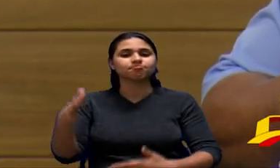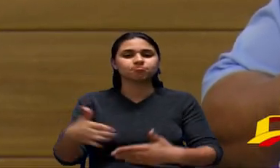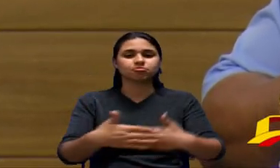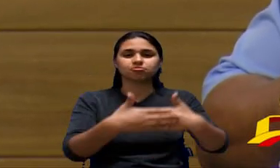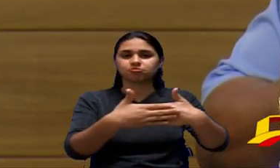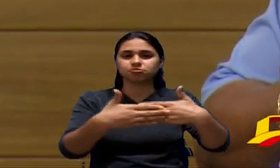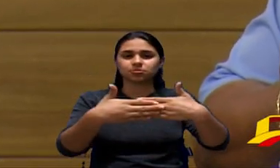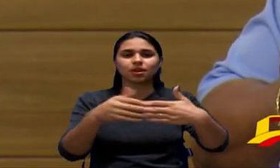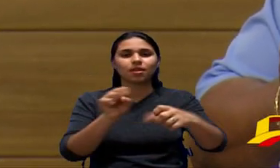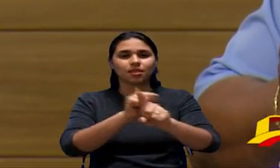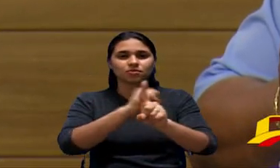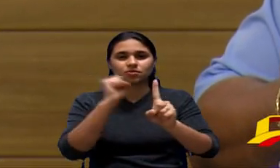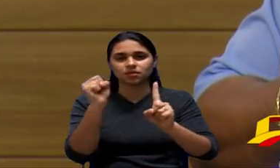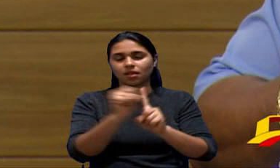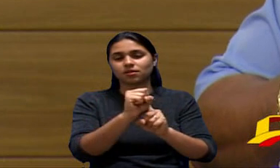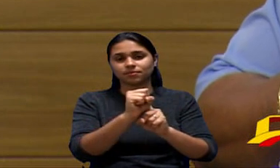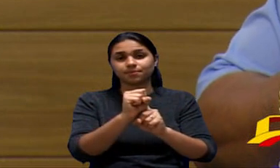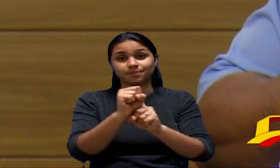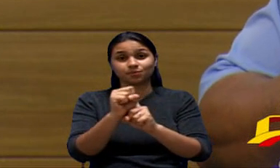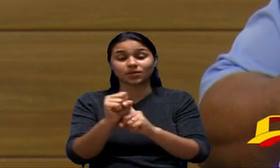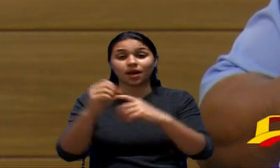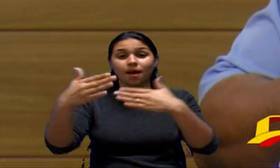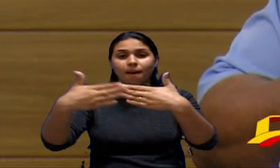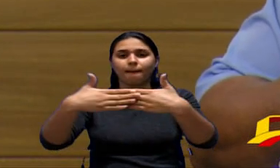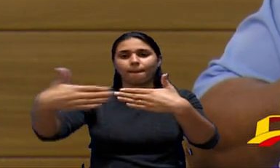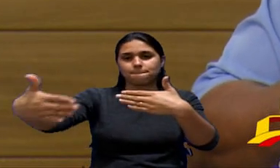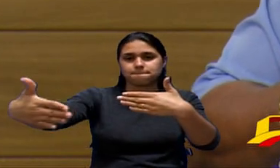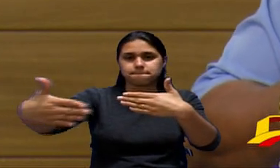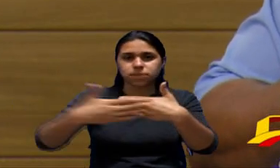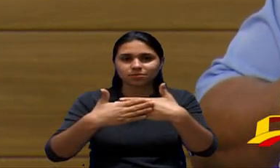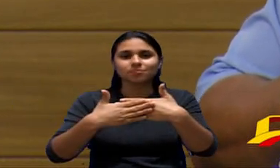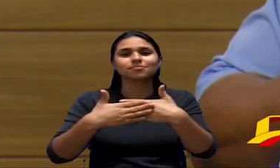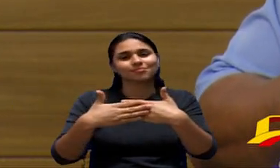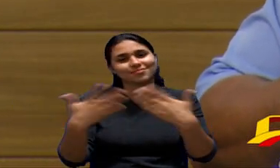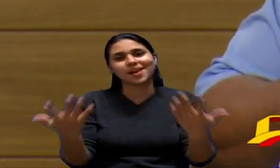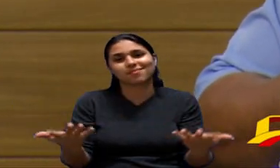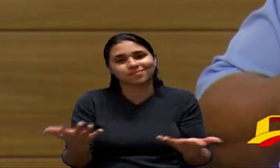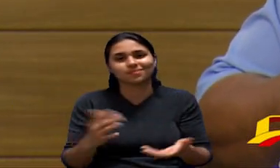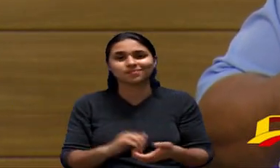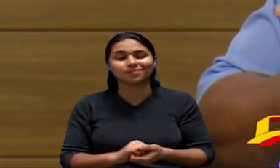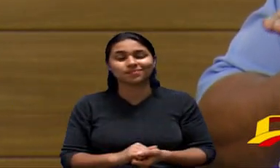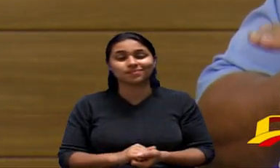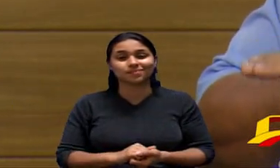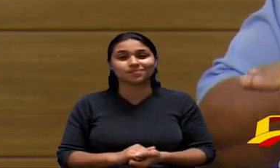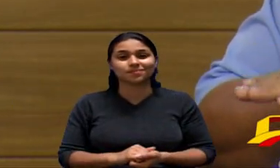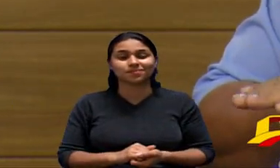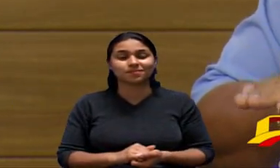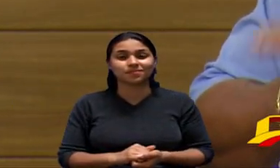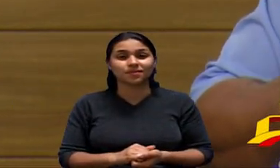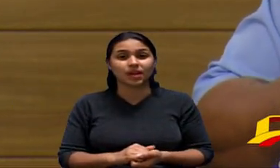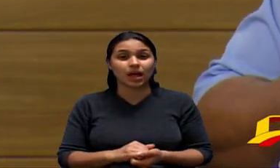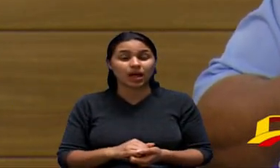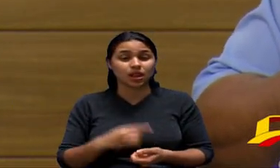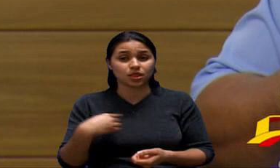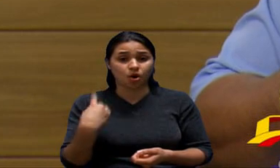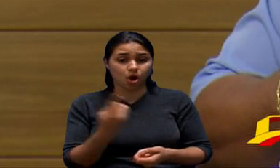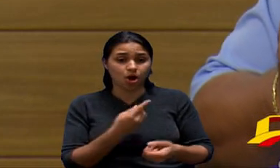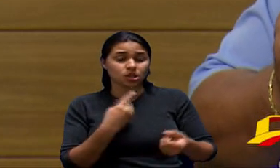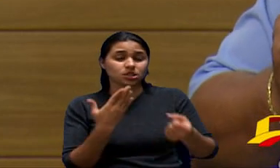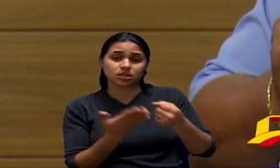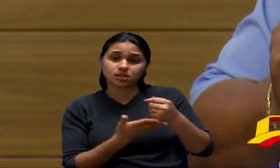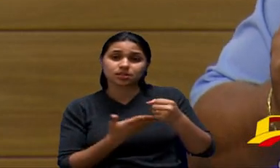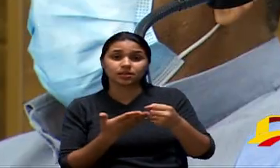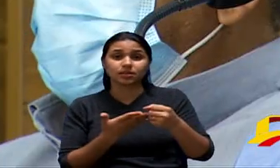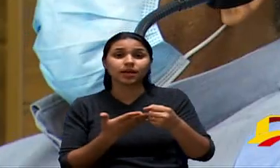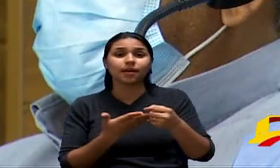sociedade é vocês que recebem o primeiro impacto é que vocês recebem e daqui de baixo é que faz as coisas